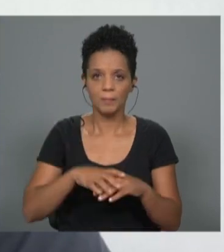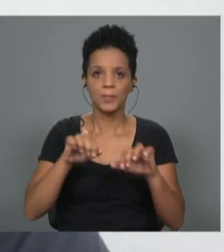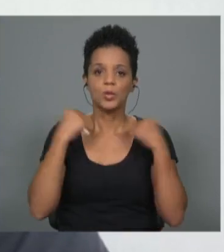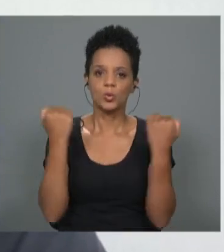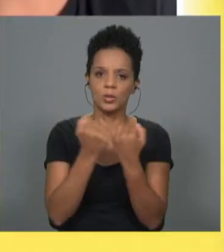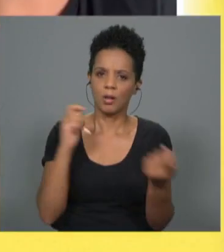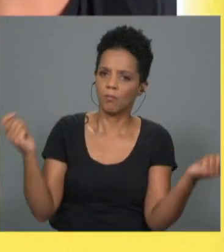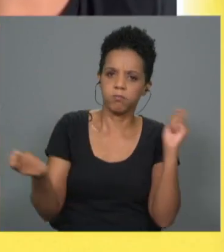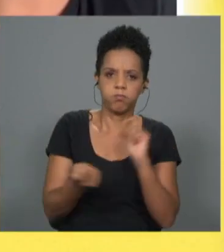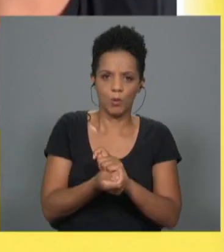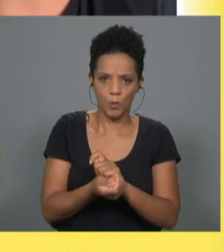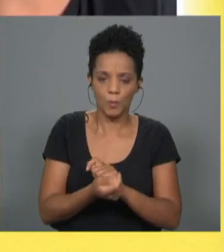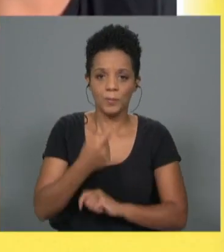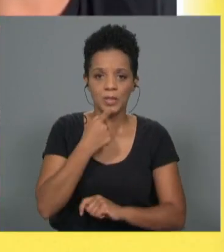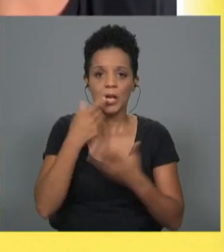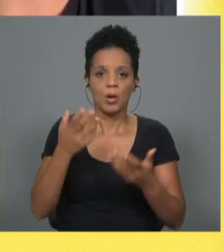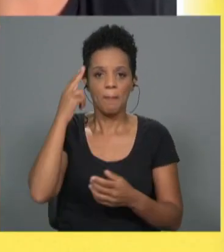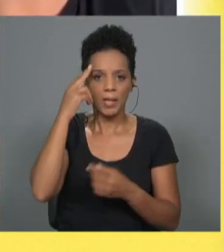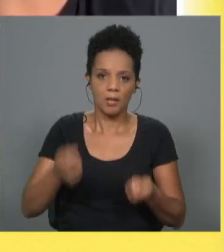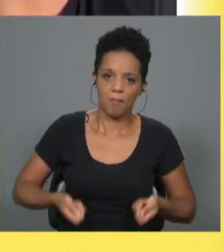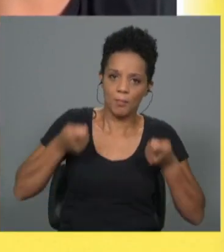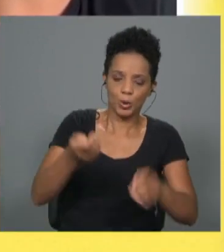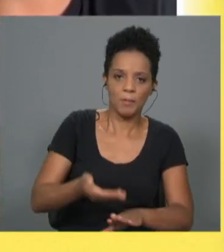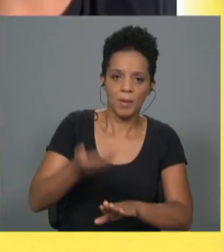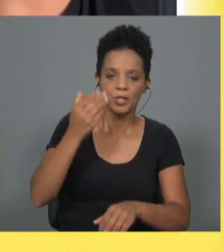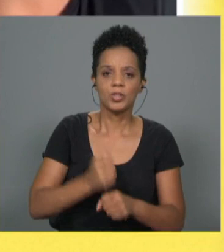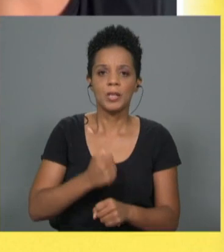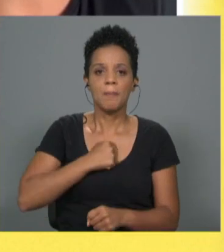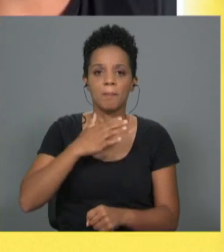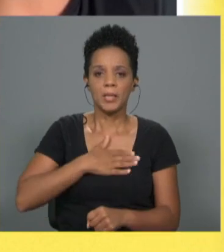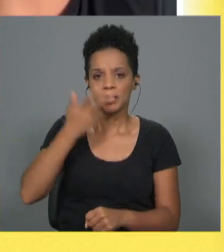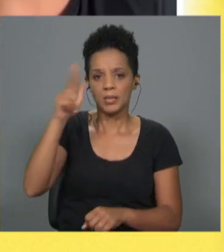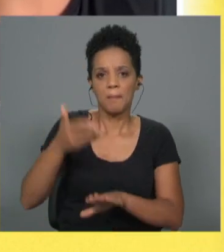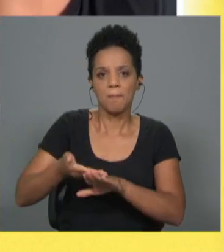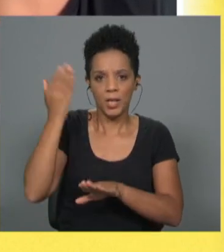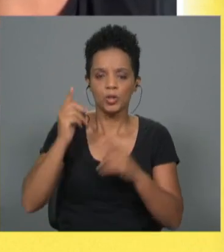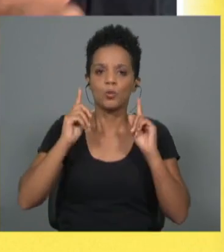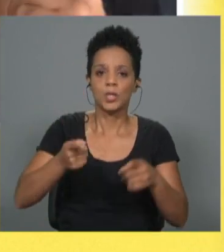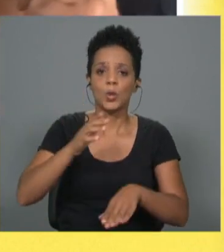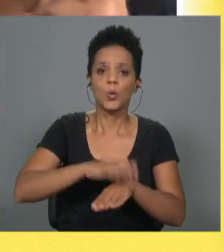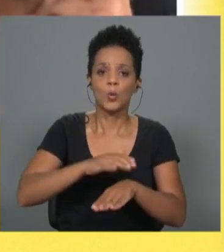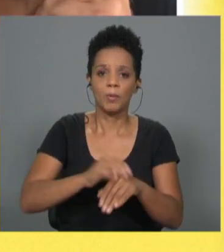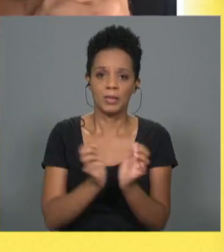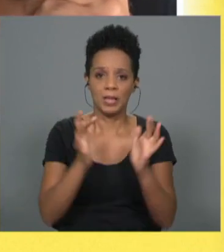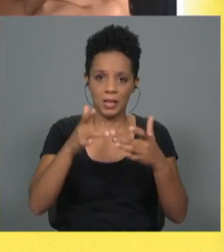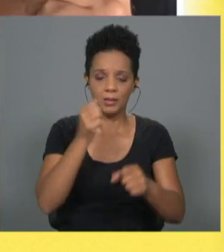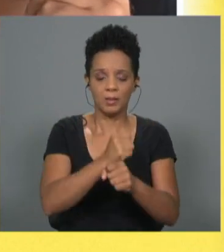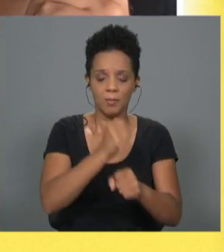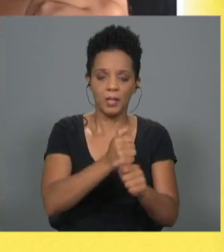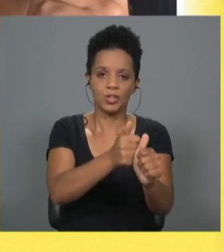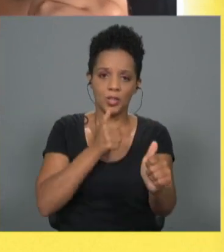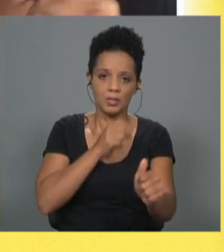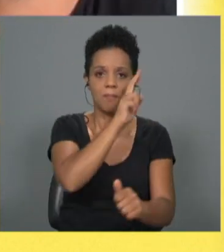mudou muito. Ou seja, a Madeira está mais empreendedora. Mais de 100 empresas começaram por causa dos números digitais. Isso é muito importante.